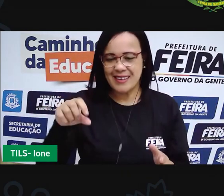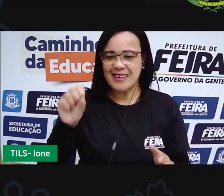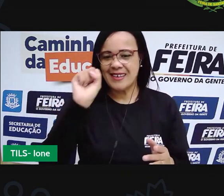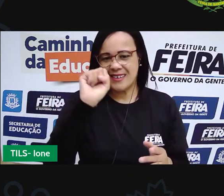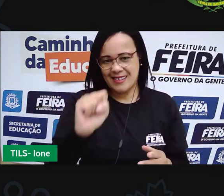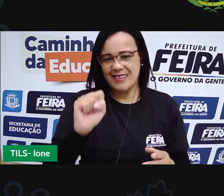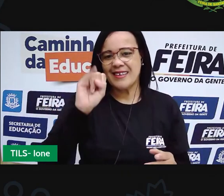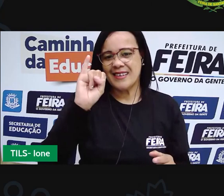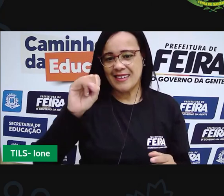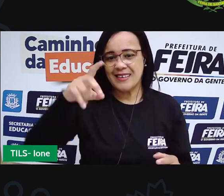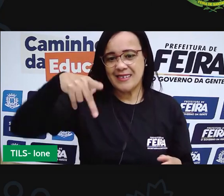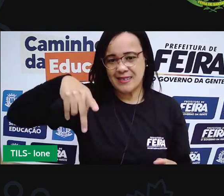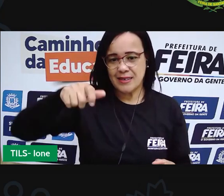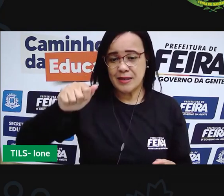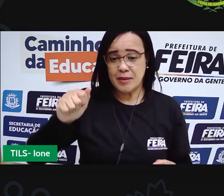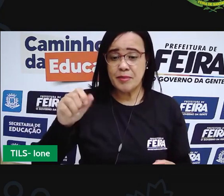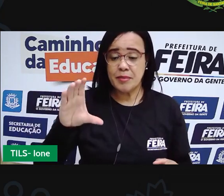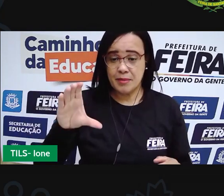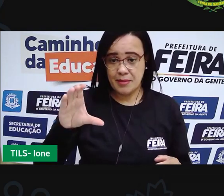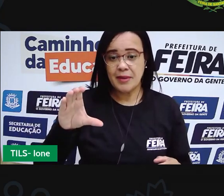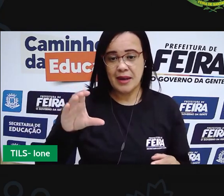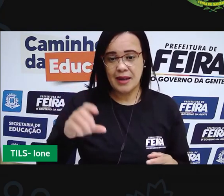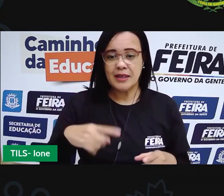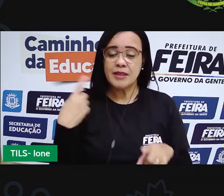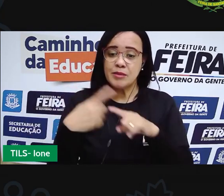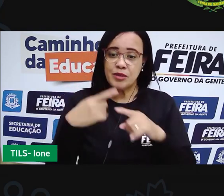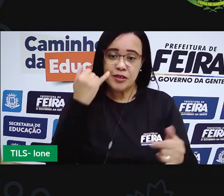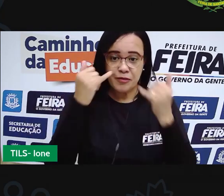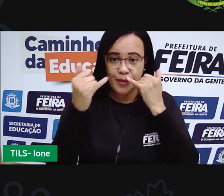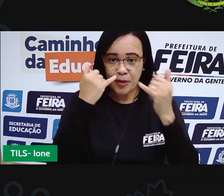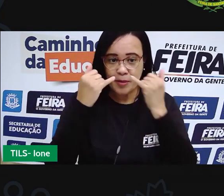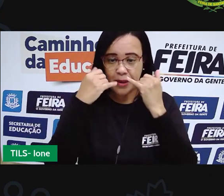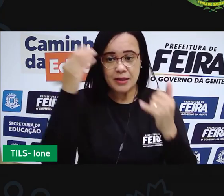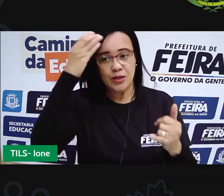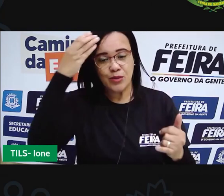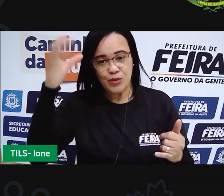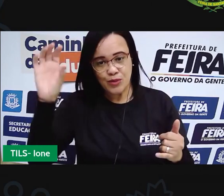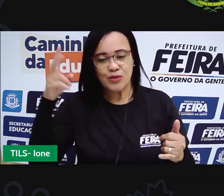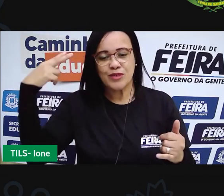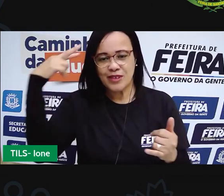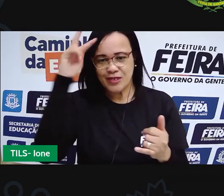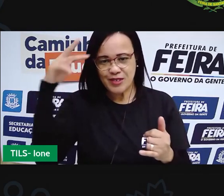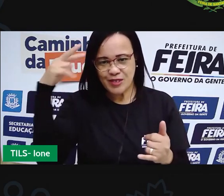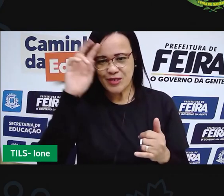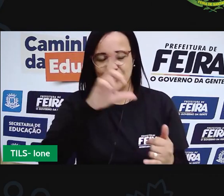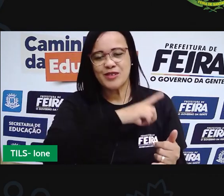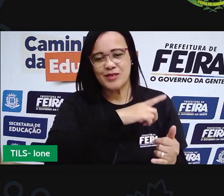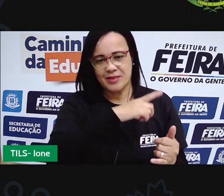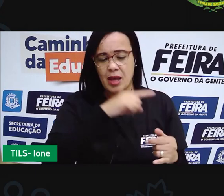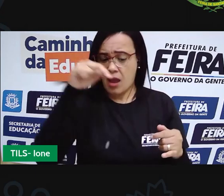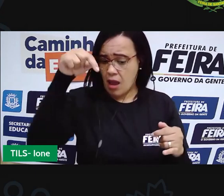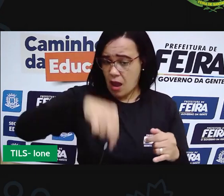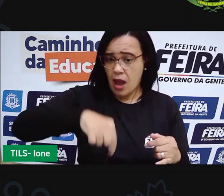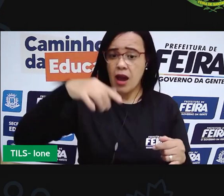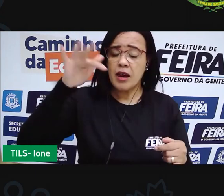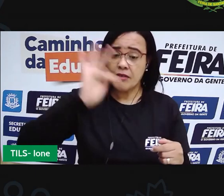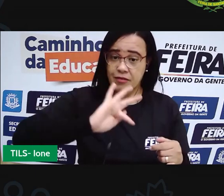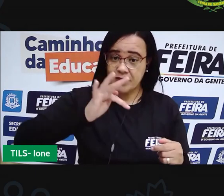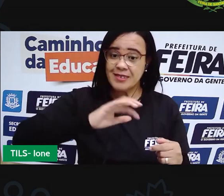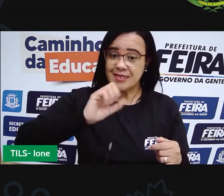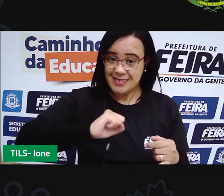patrimônio cultural e histórico tanto aqui da nossa região quanto de outros lugares, de outros